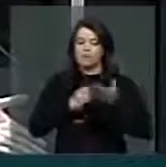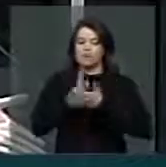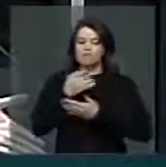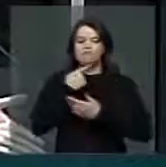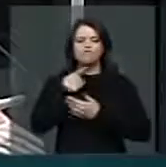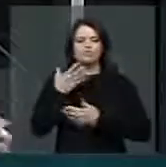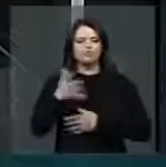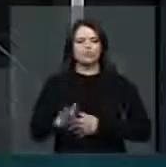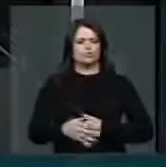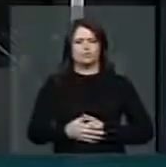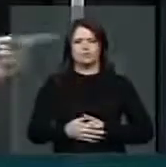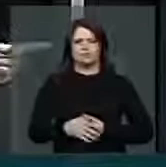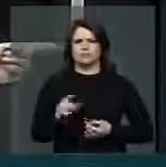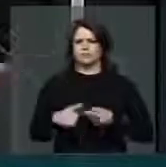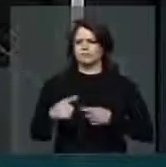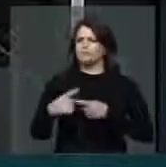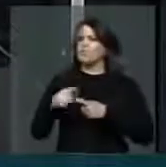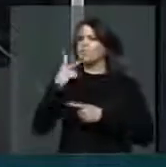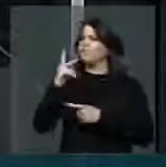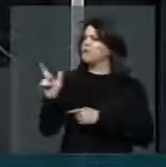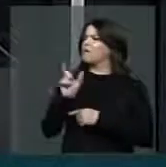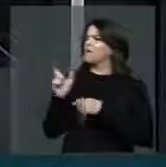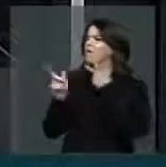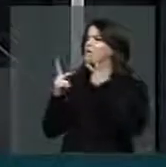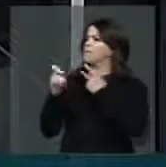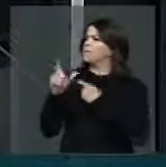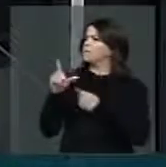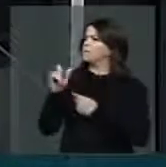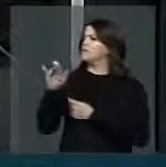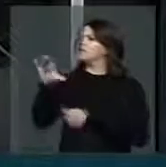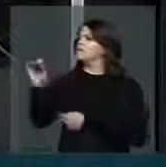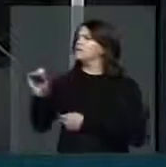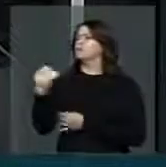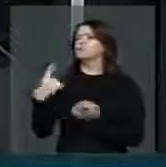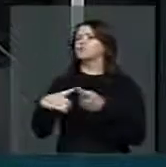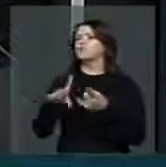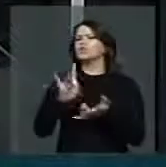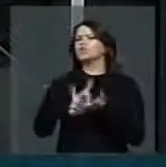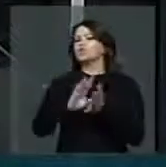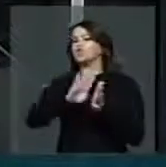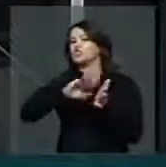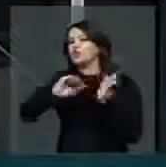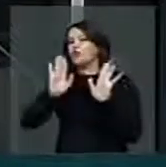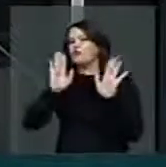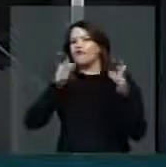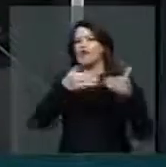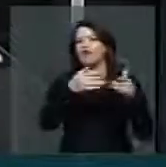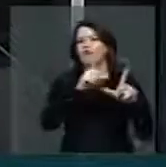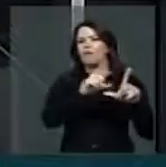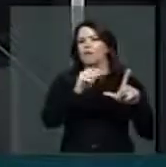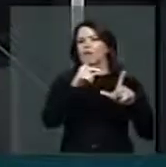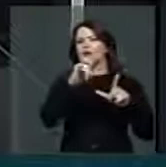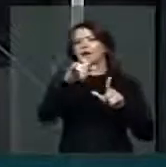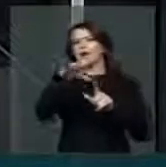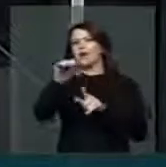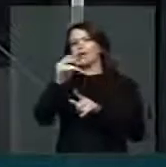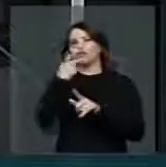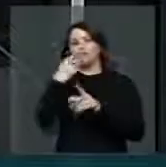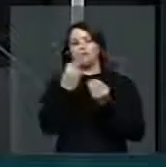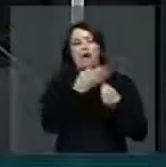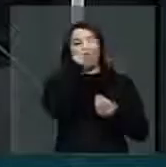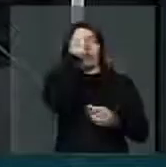quis. Agora, por que que vem agora essa história de plebiscito? Exatamente para tirar o foco do Planalto e jogar para essa casa.